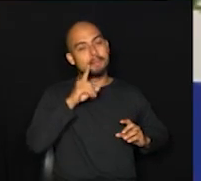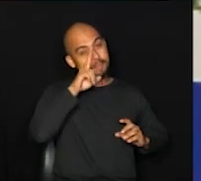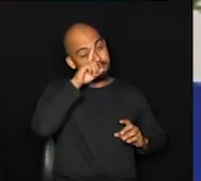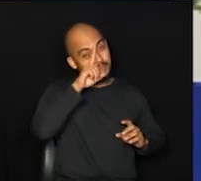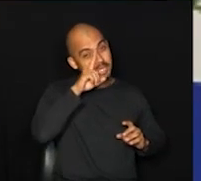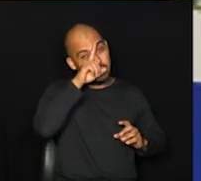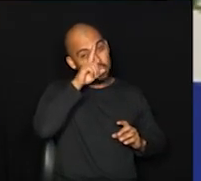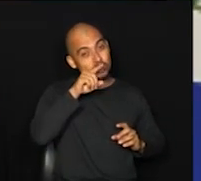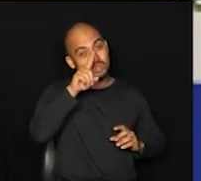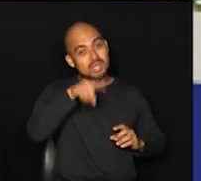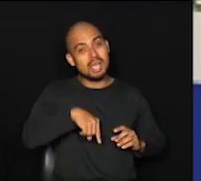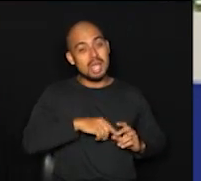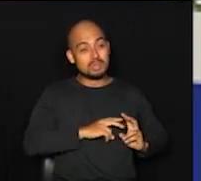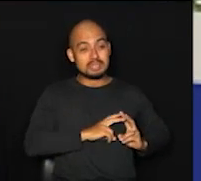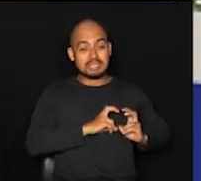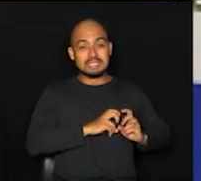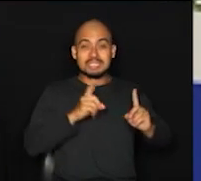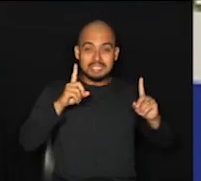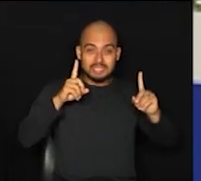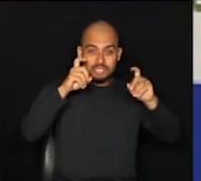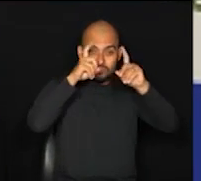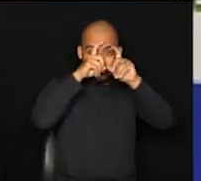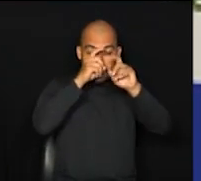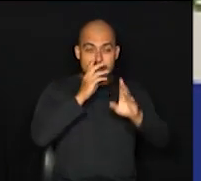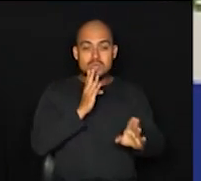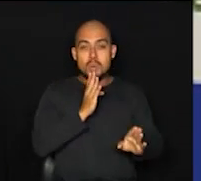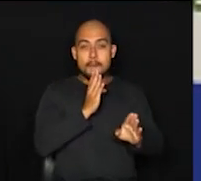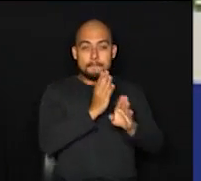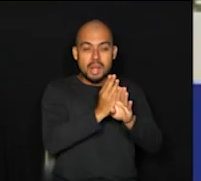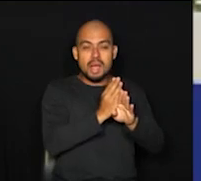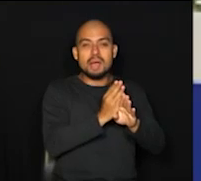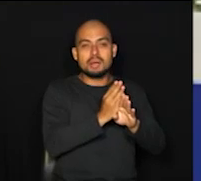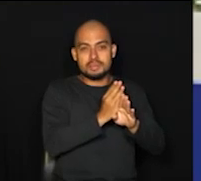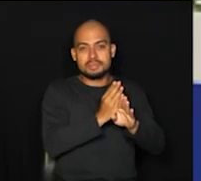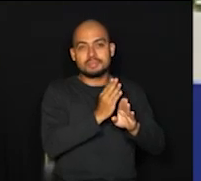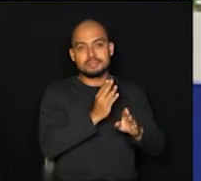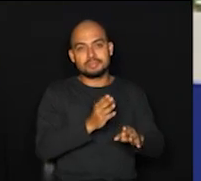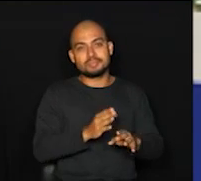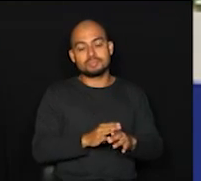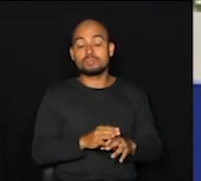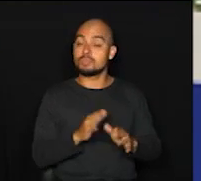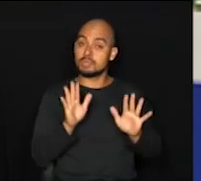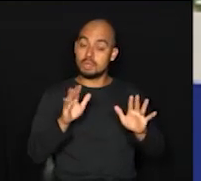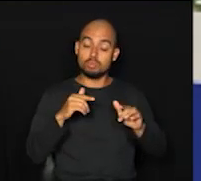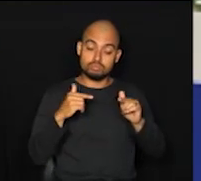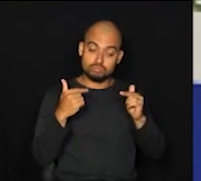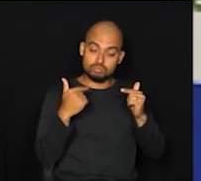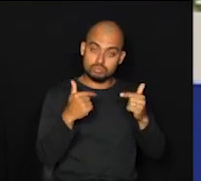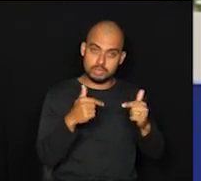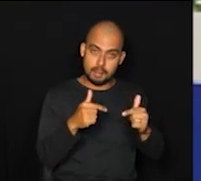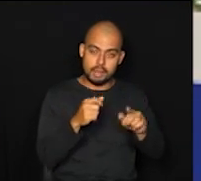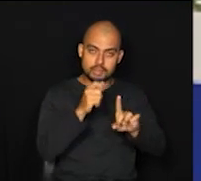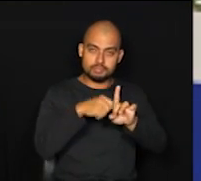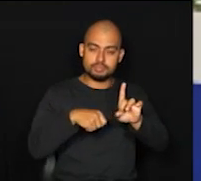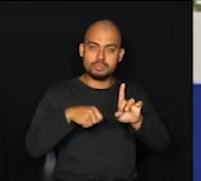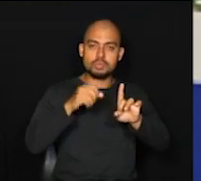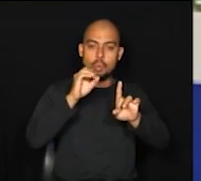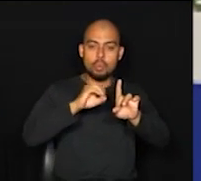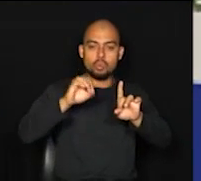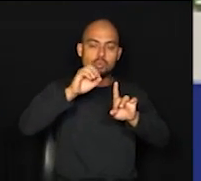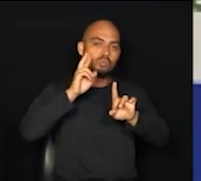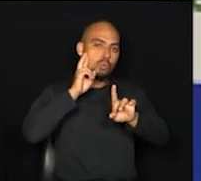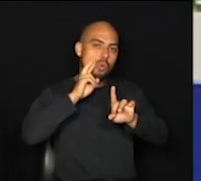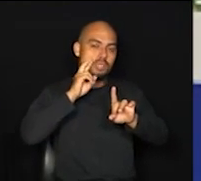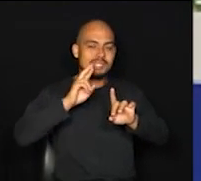um câncer mais difícil de ser detectado. Esse trabalho do outubro rosa não é para as